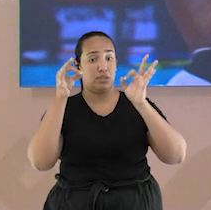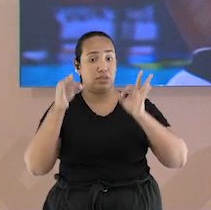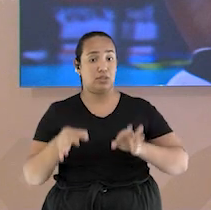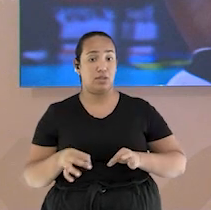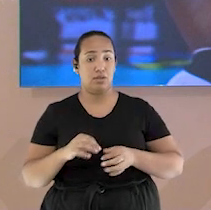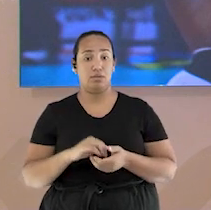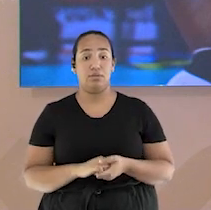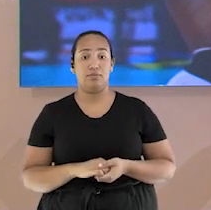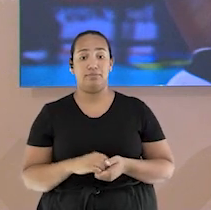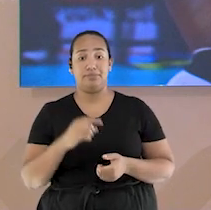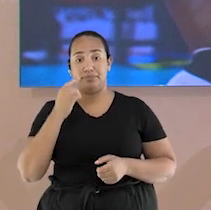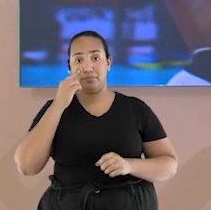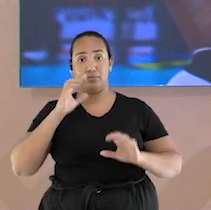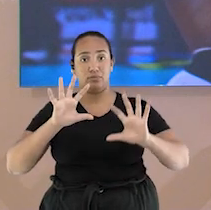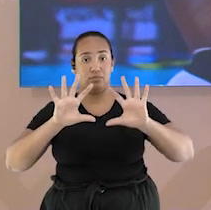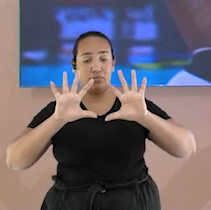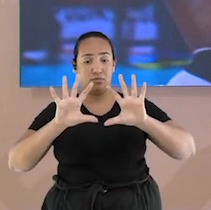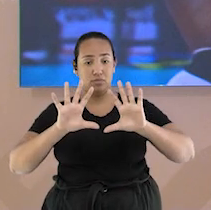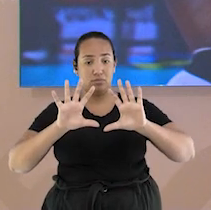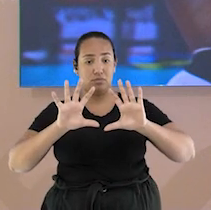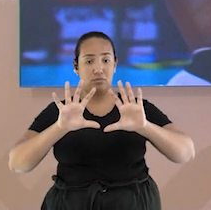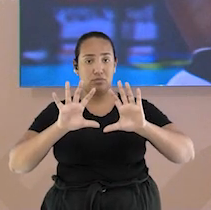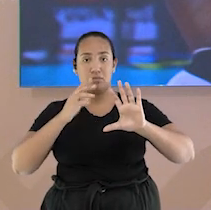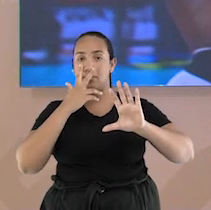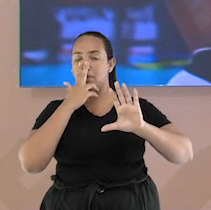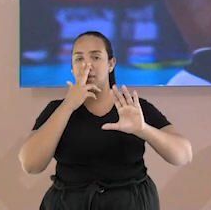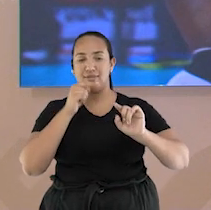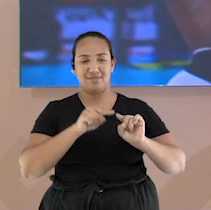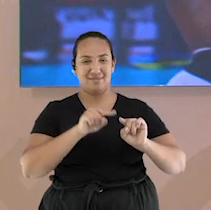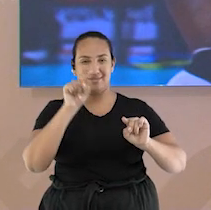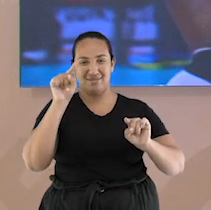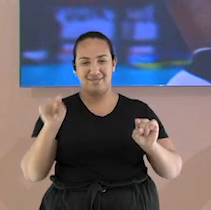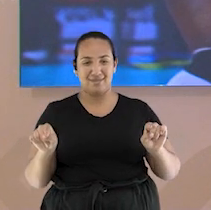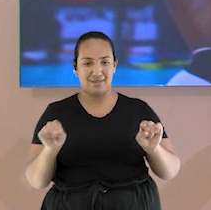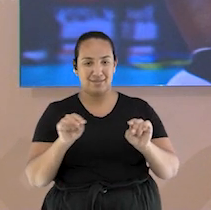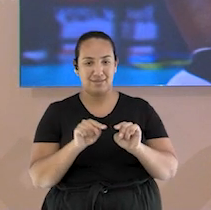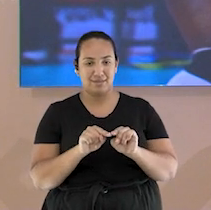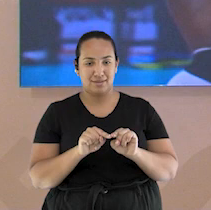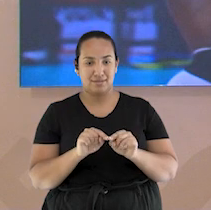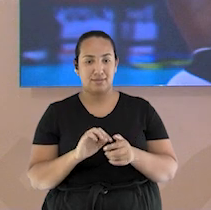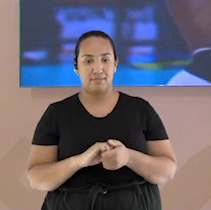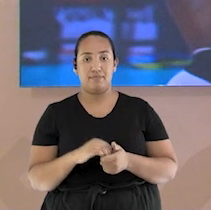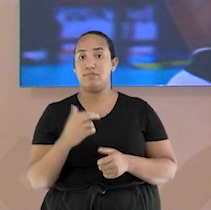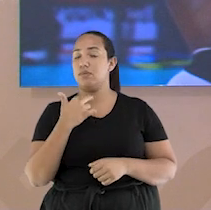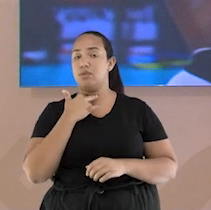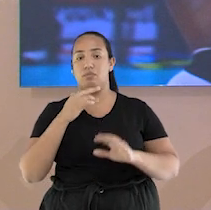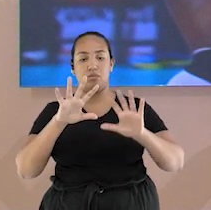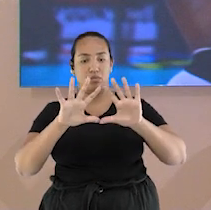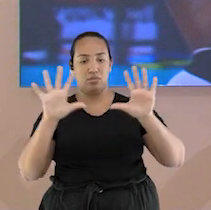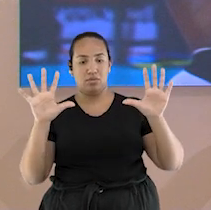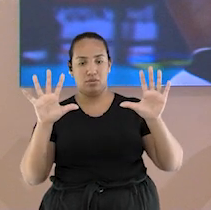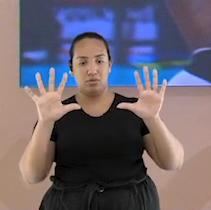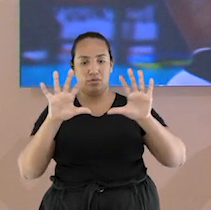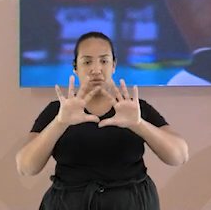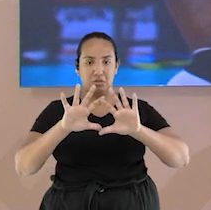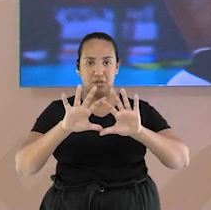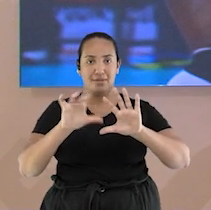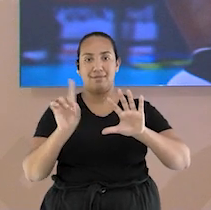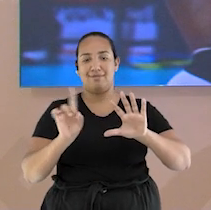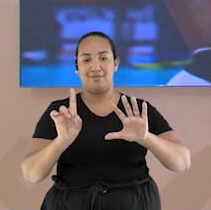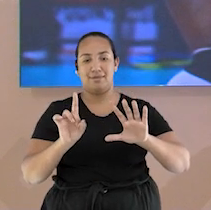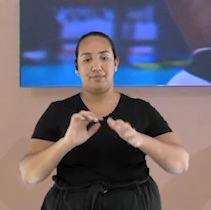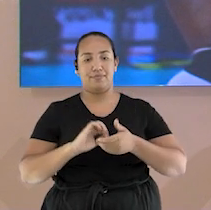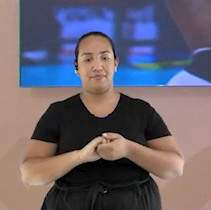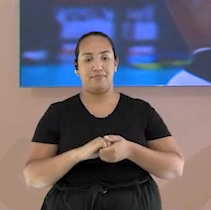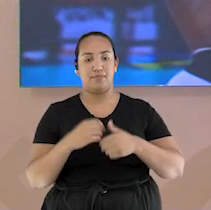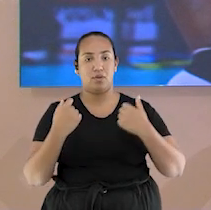mãos. Esses dedos precisam estar posicionados em forma de triângulo. As mãos não podem estar muito abertas e nem